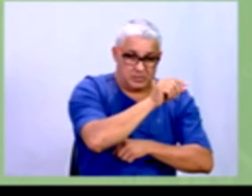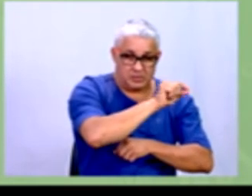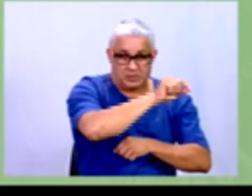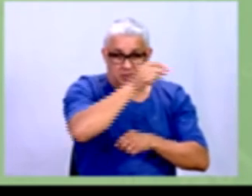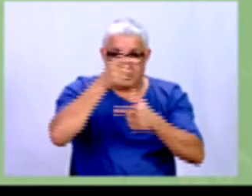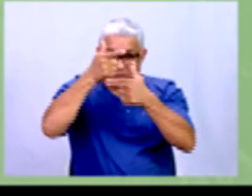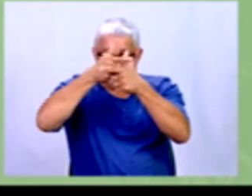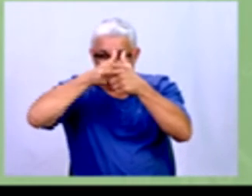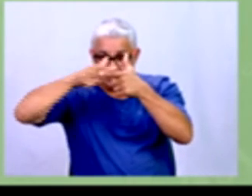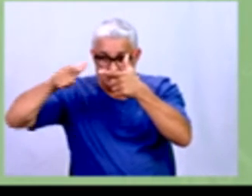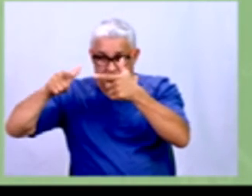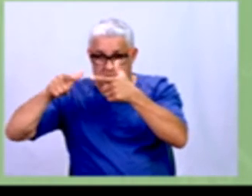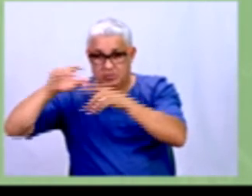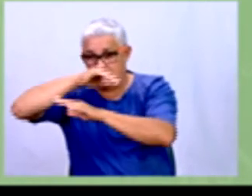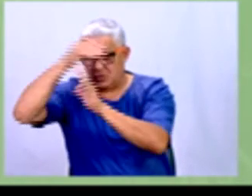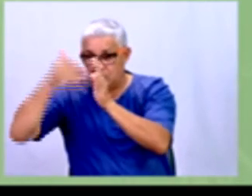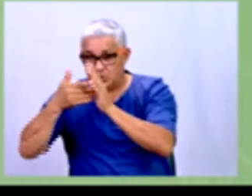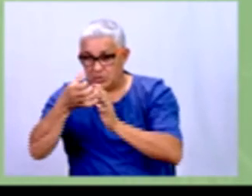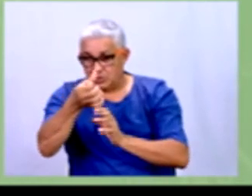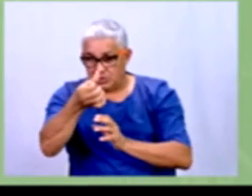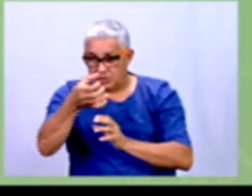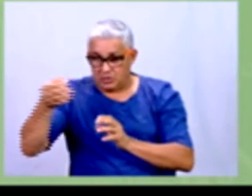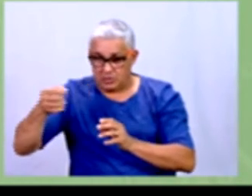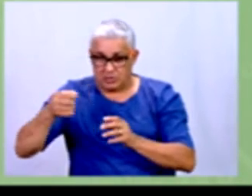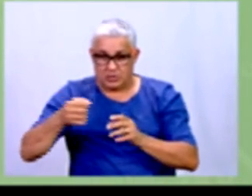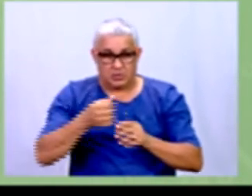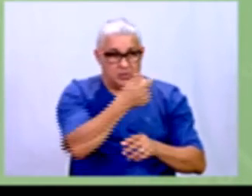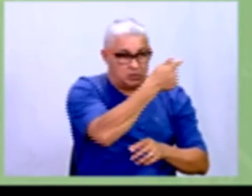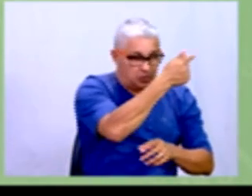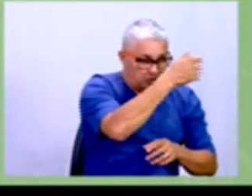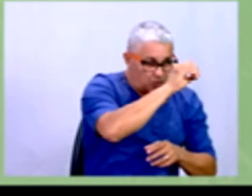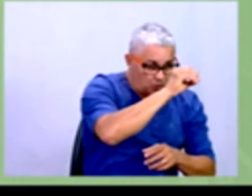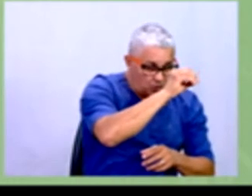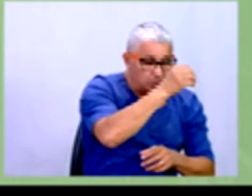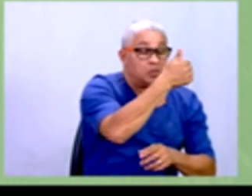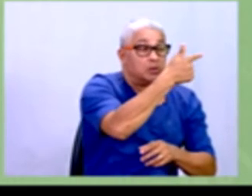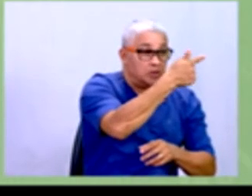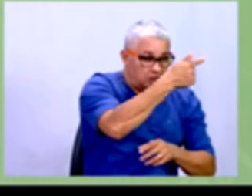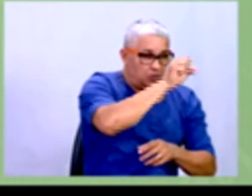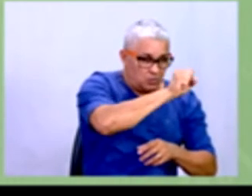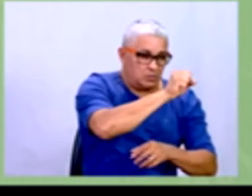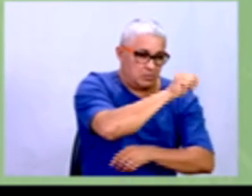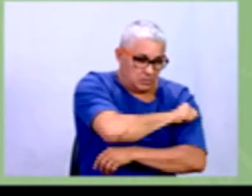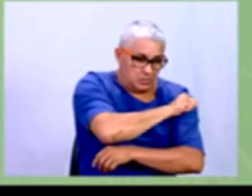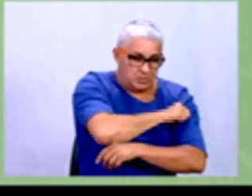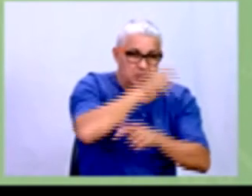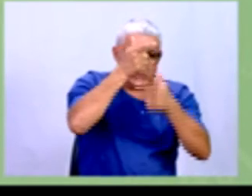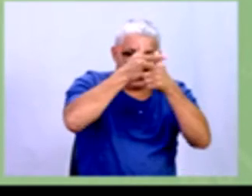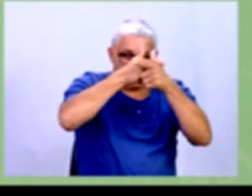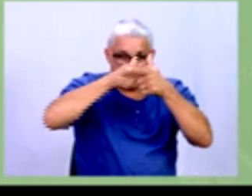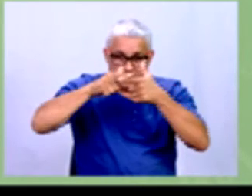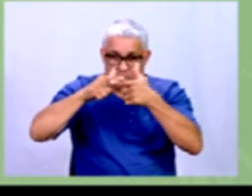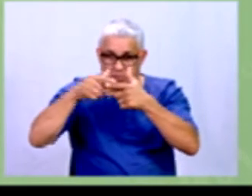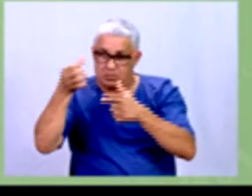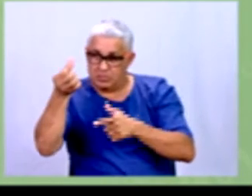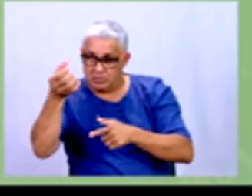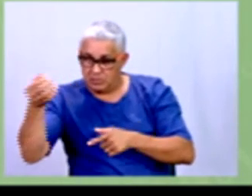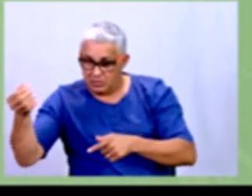pelo todo, que são 600 alunos. Então, aqui eu tenho 78 alunos divididos por 600.